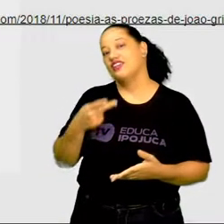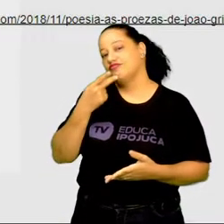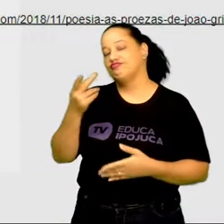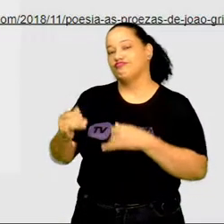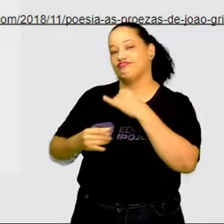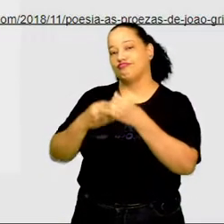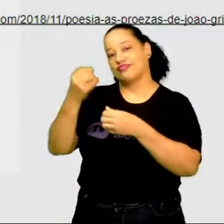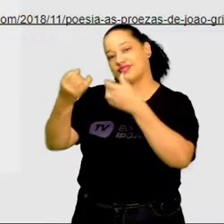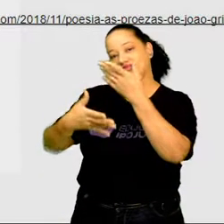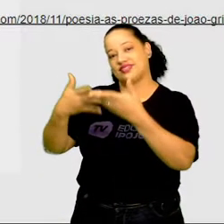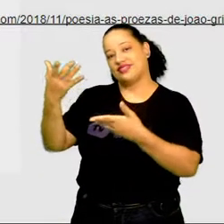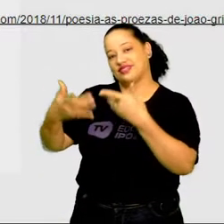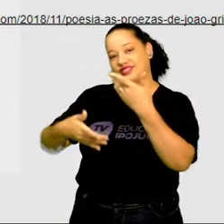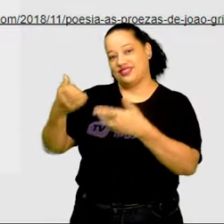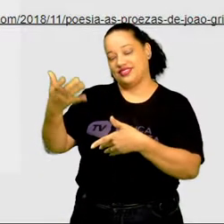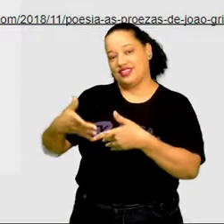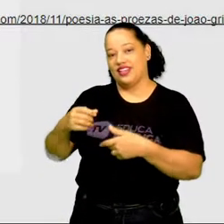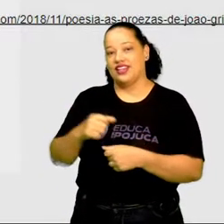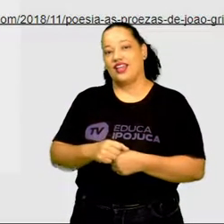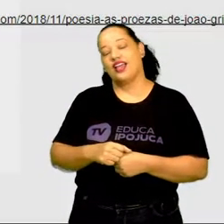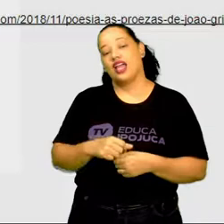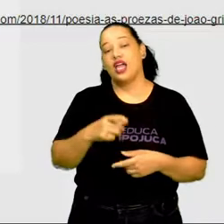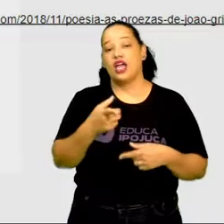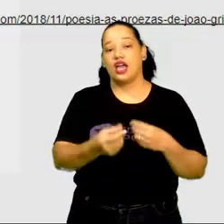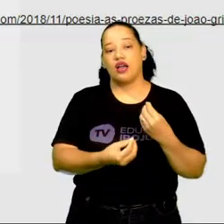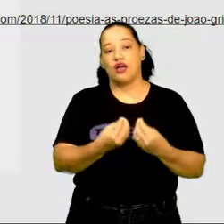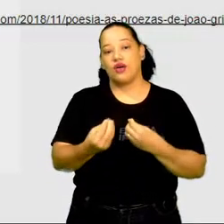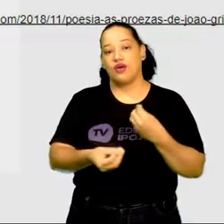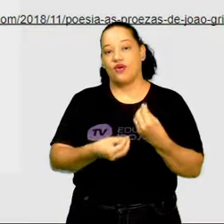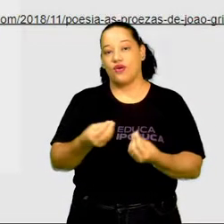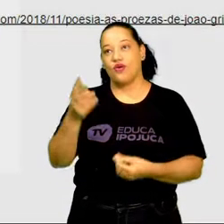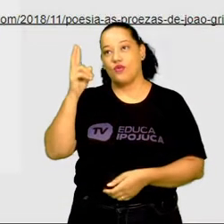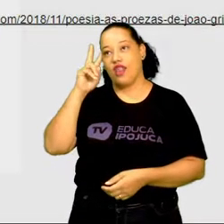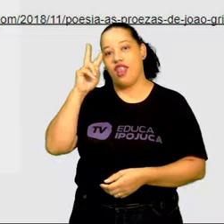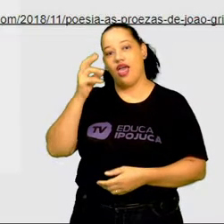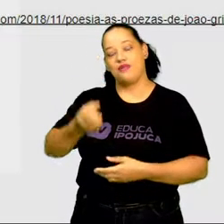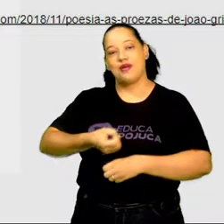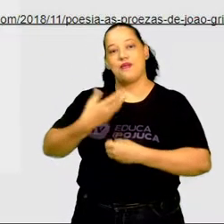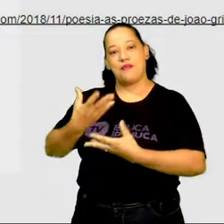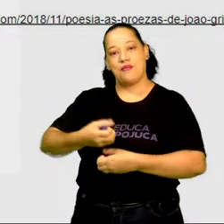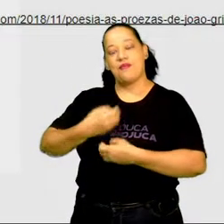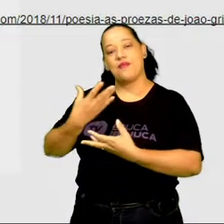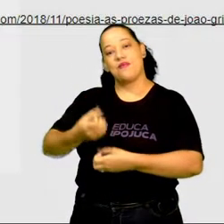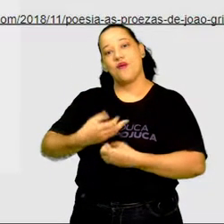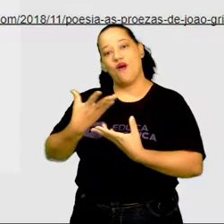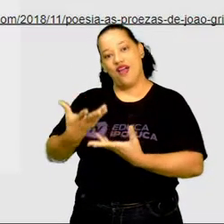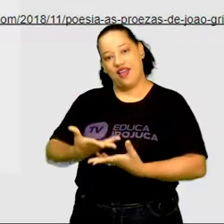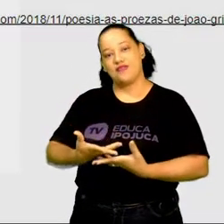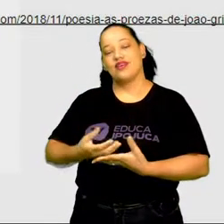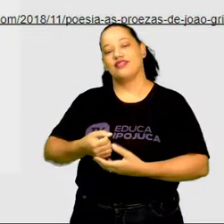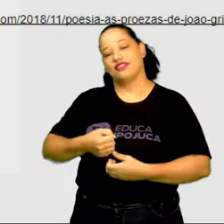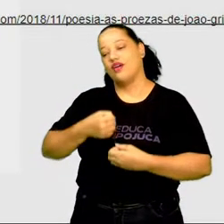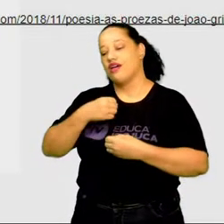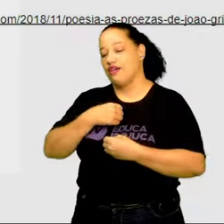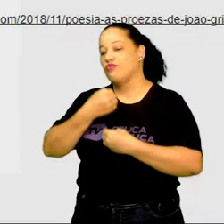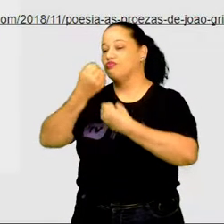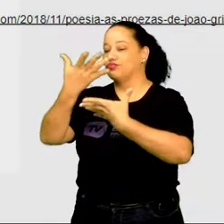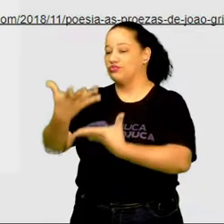Cordel. Como ele é um traçado que lembra poemas, então é uma recitação.